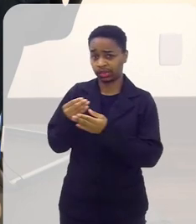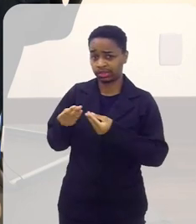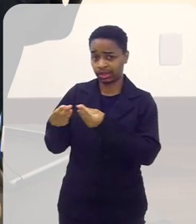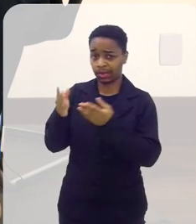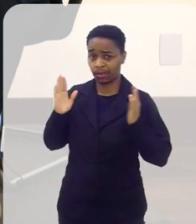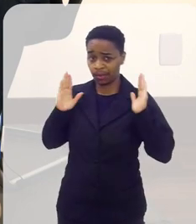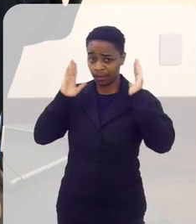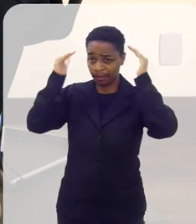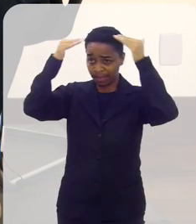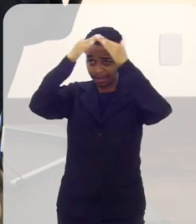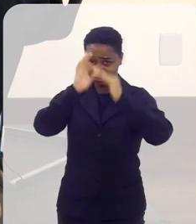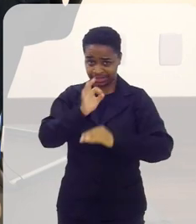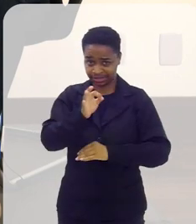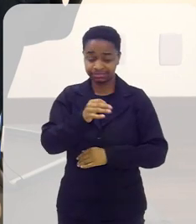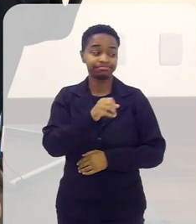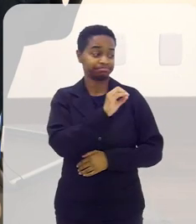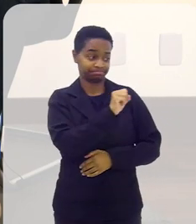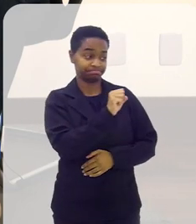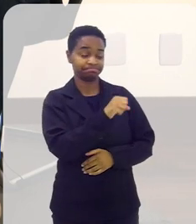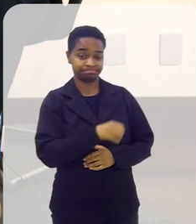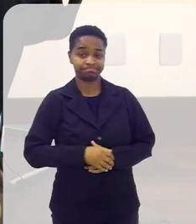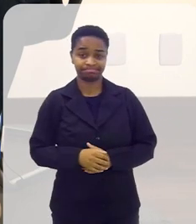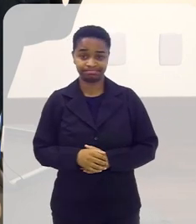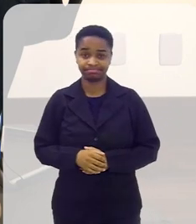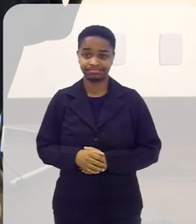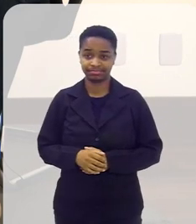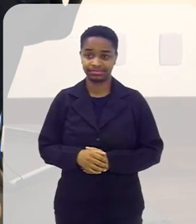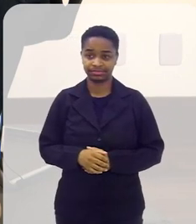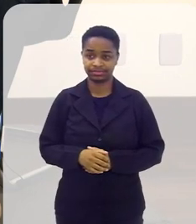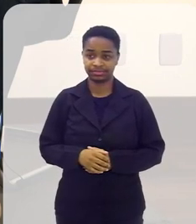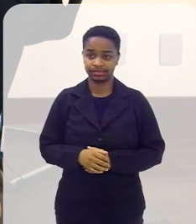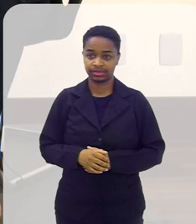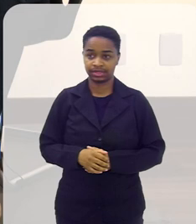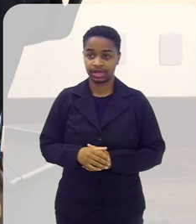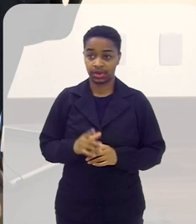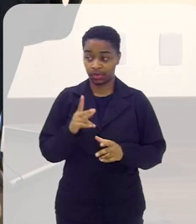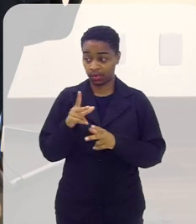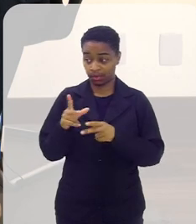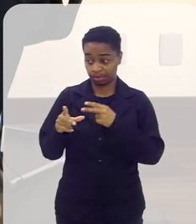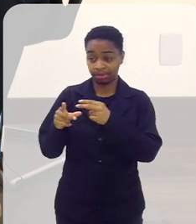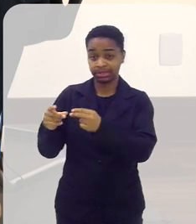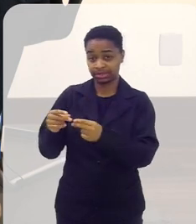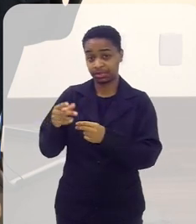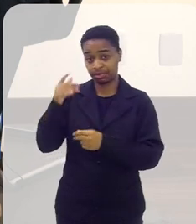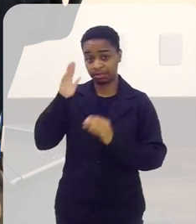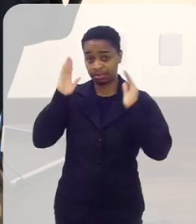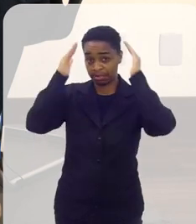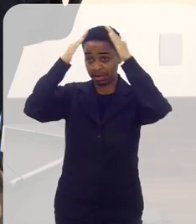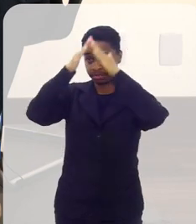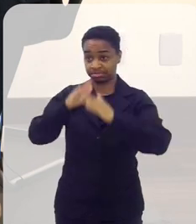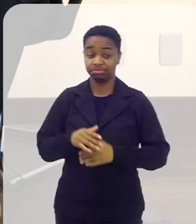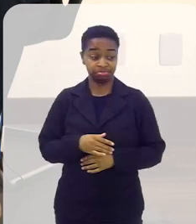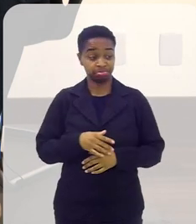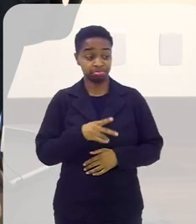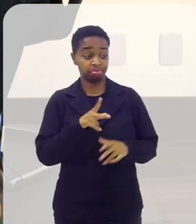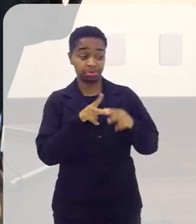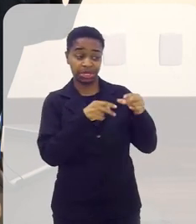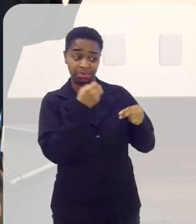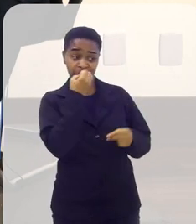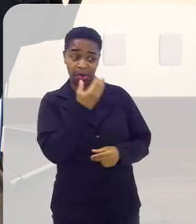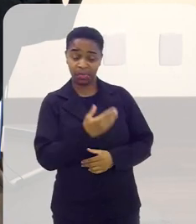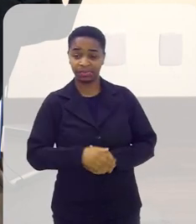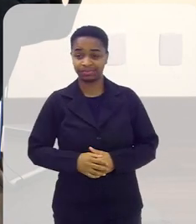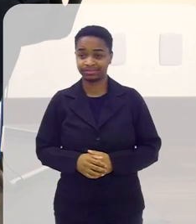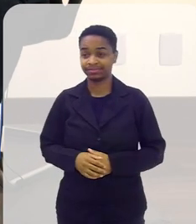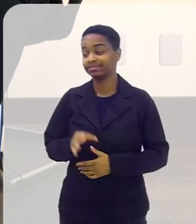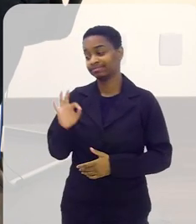o teu jogo vai para o Papa né hum? é é é um presente ele está aguardando opa é presente